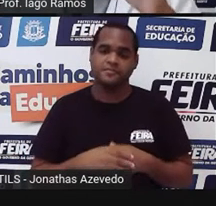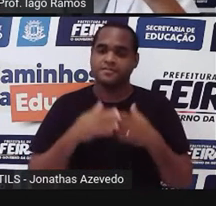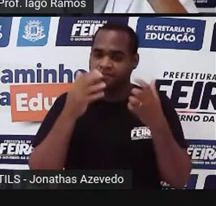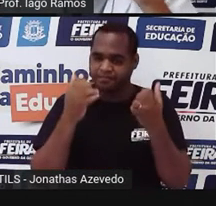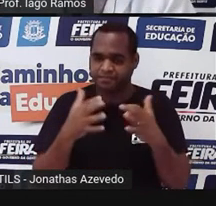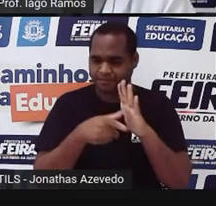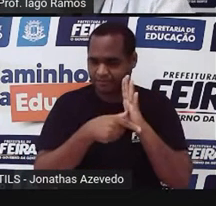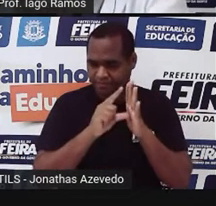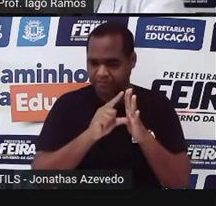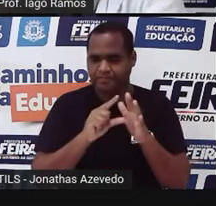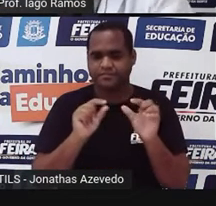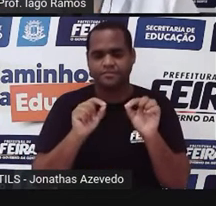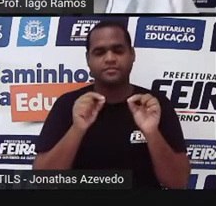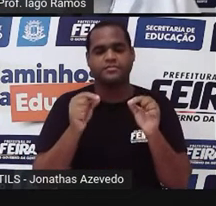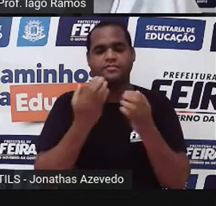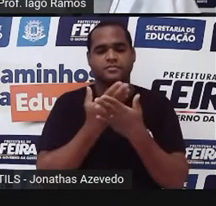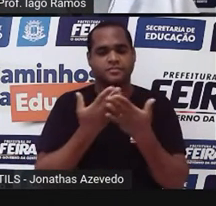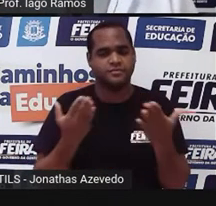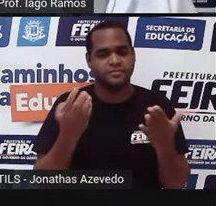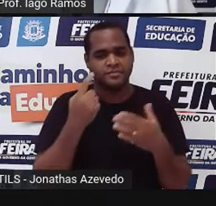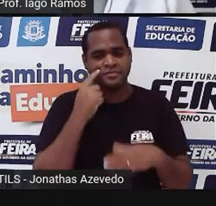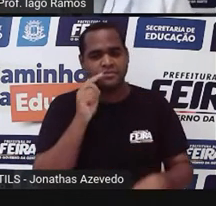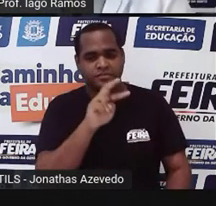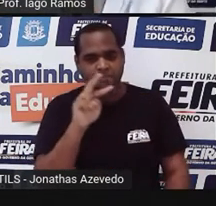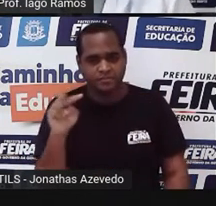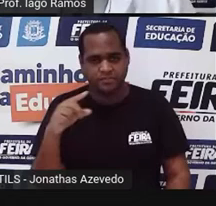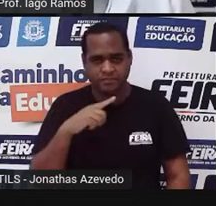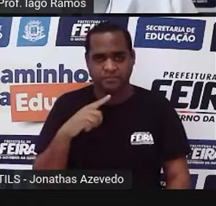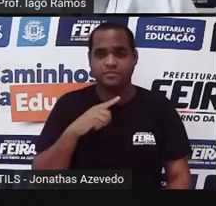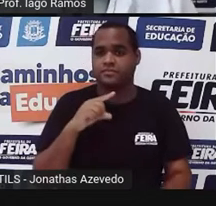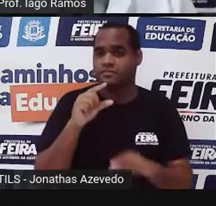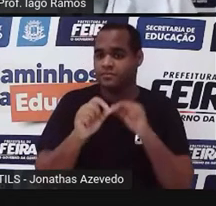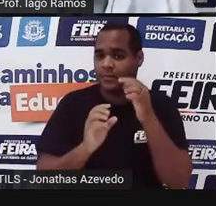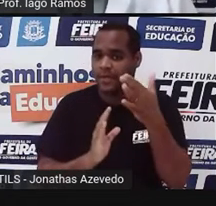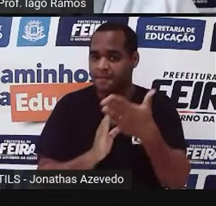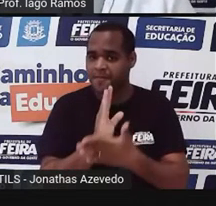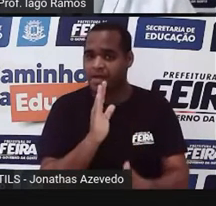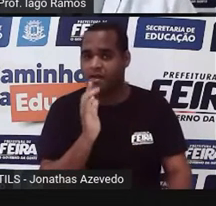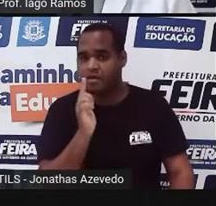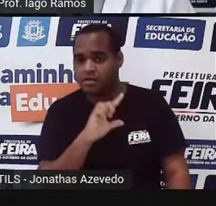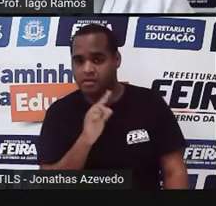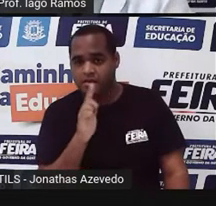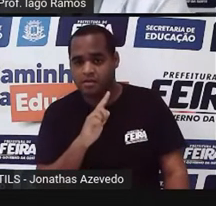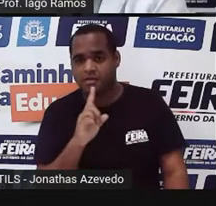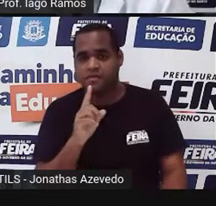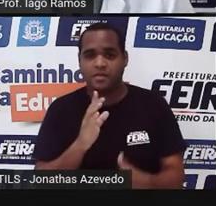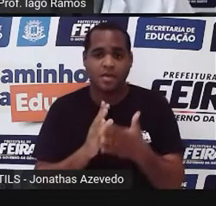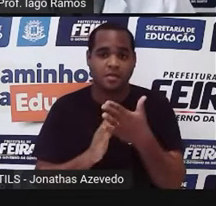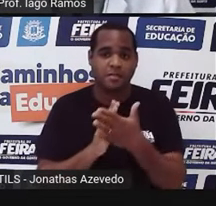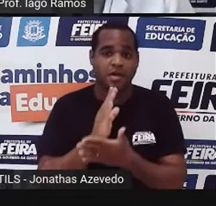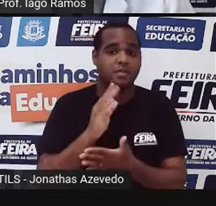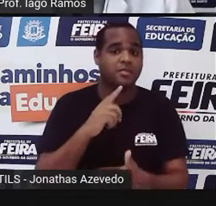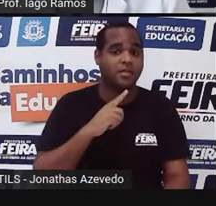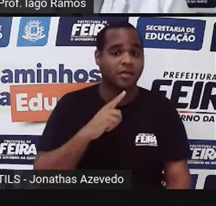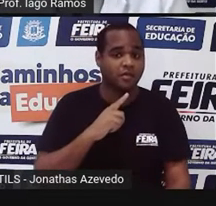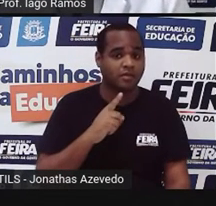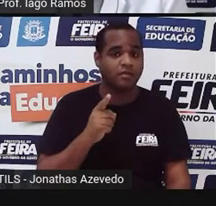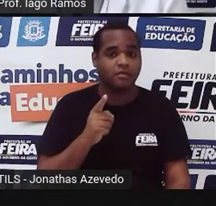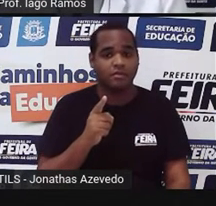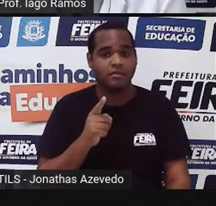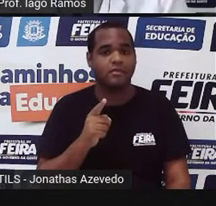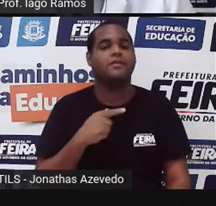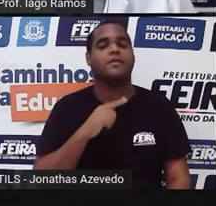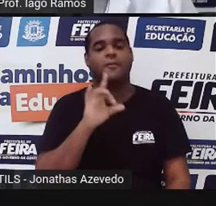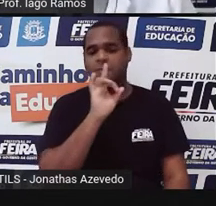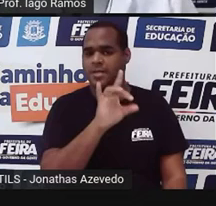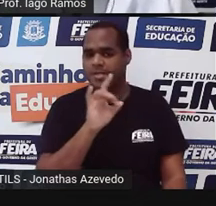olha só, olhando para cada unidade ali, você foi aprovado, você foi aprovada, em cada